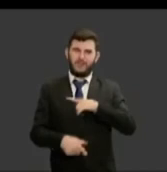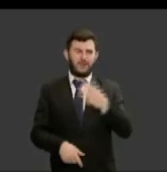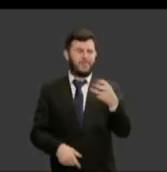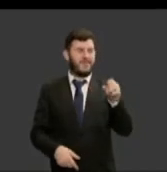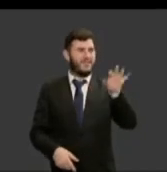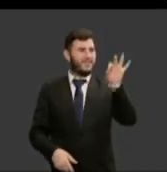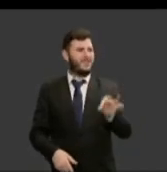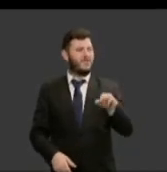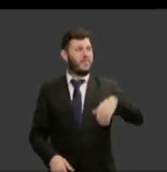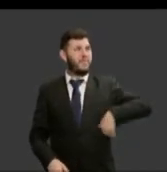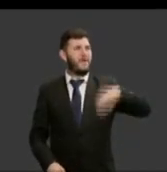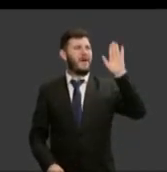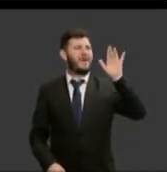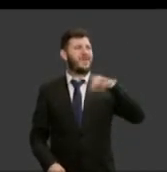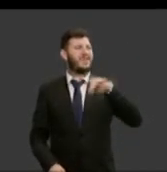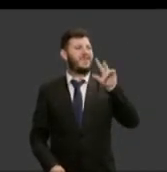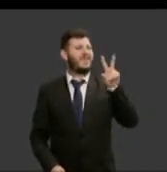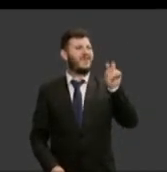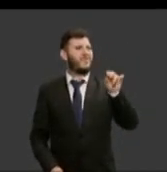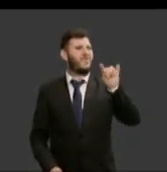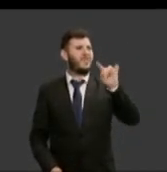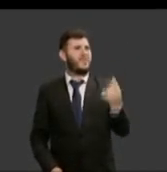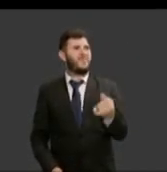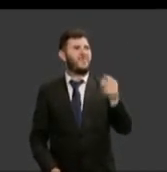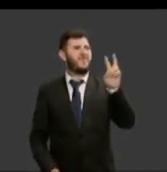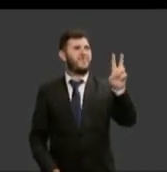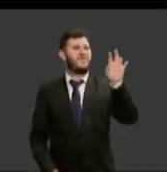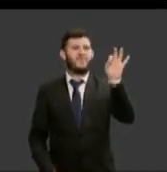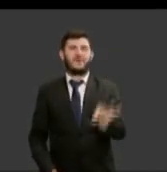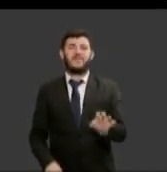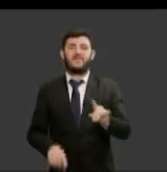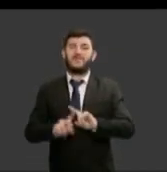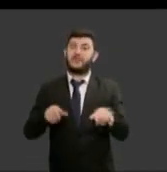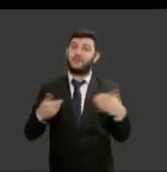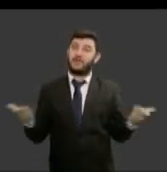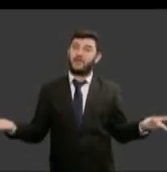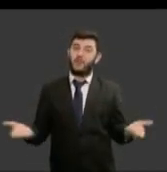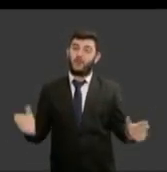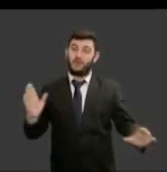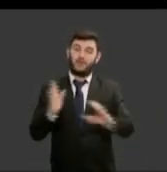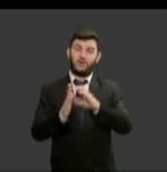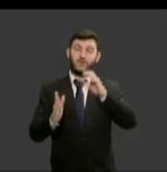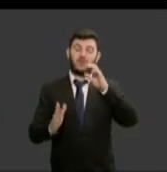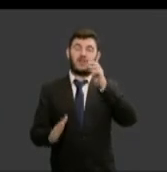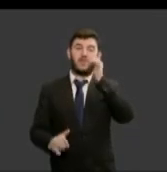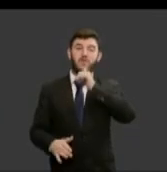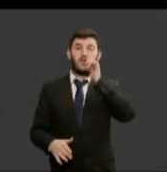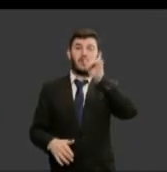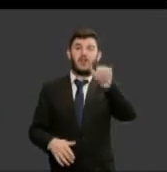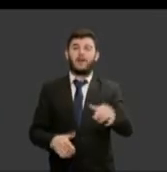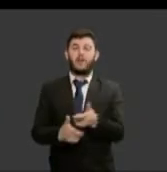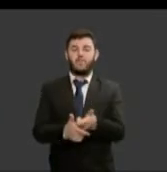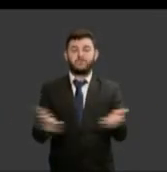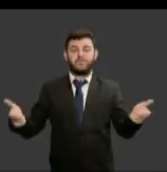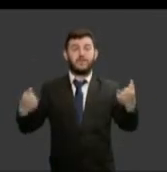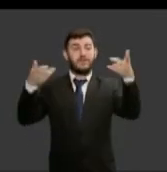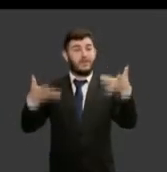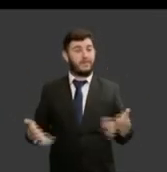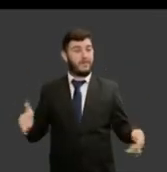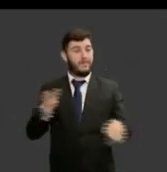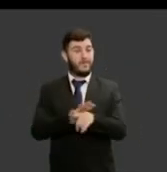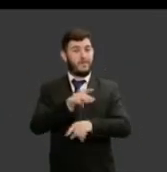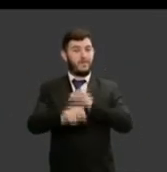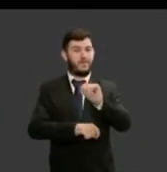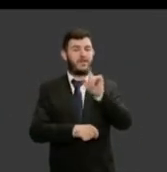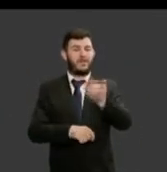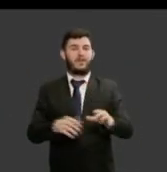50,5% os servidores mulher já são maioria que é aquilo que eu falei no início ingressam para o